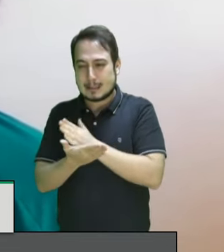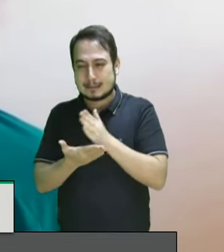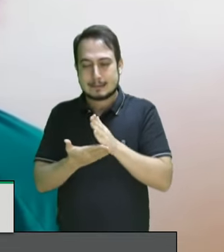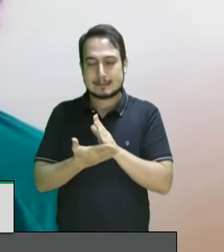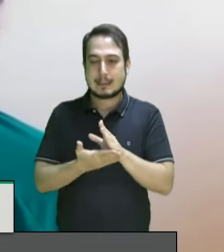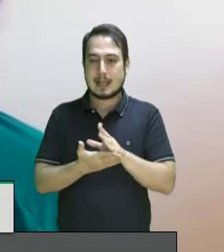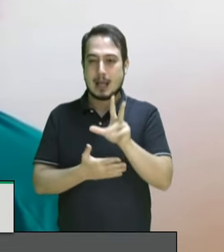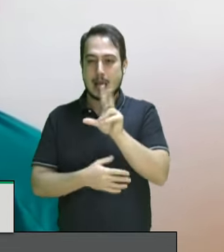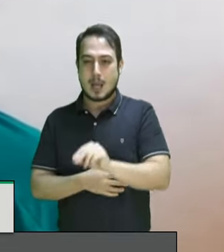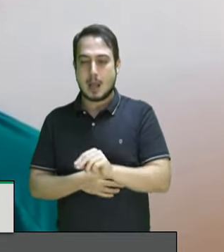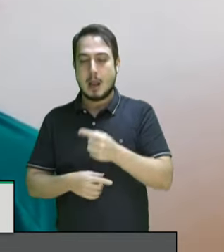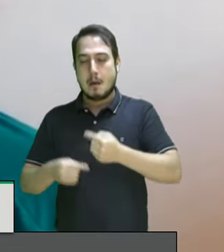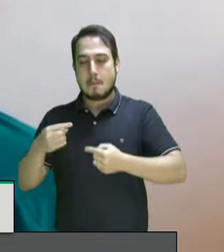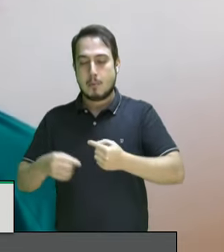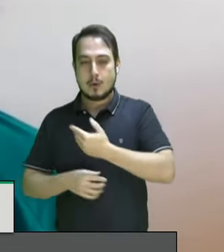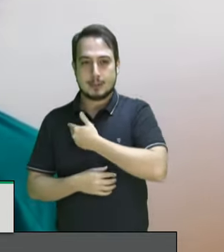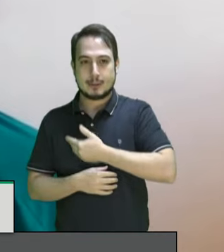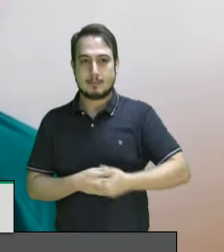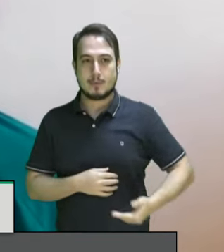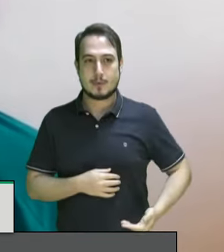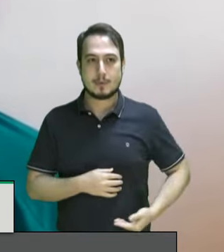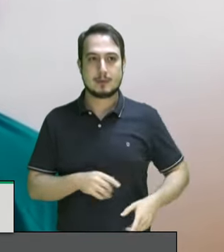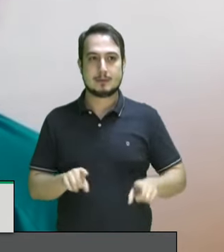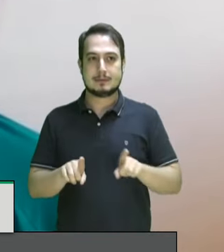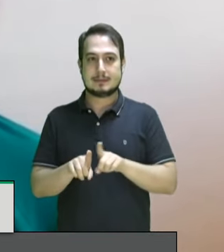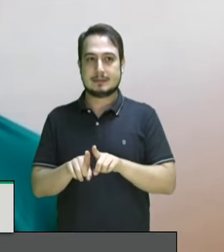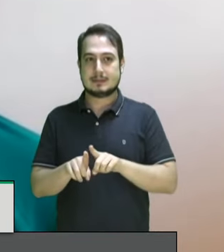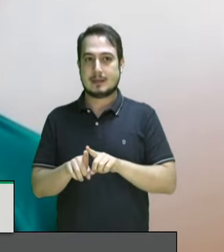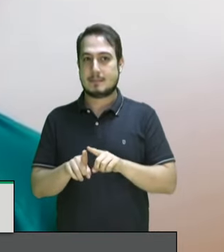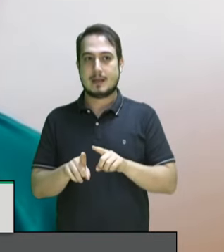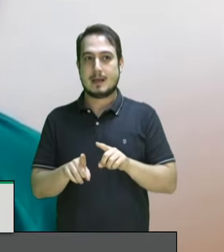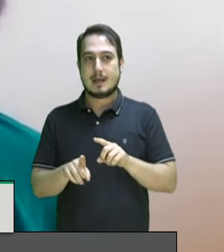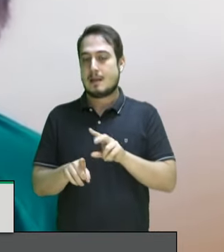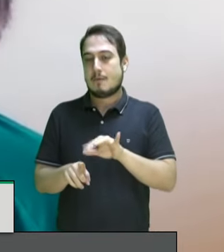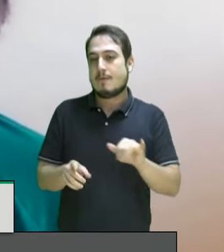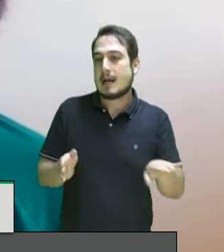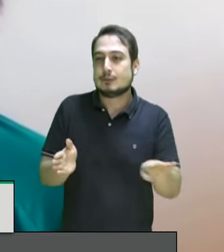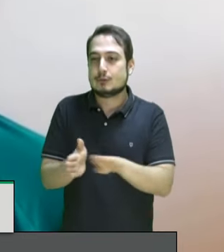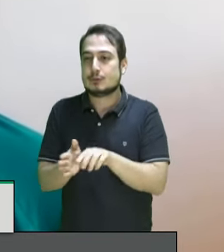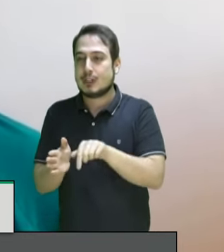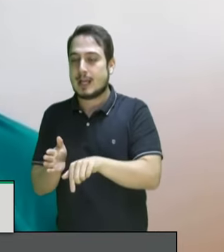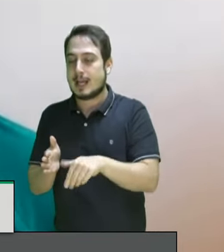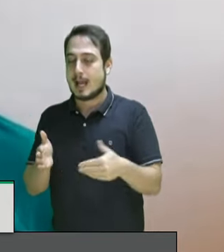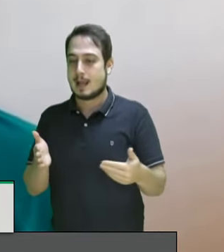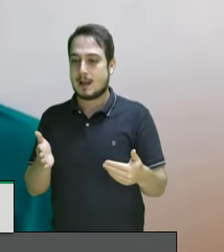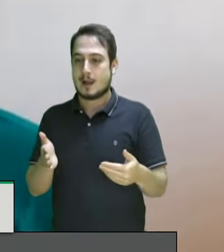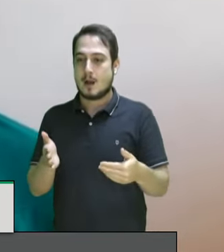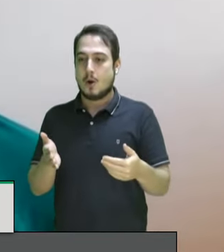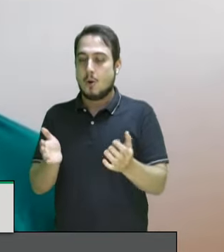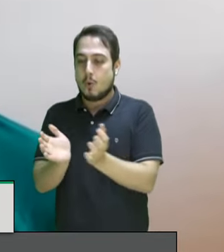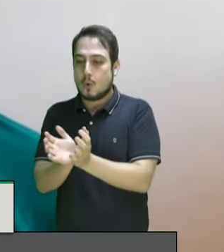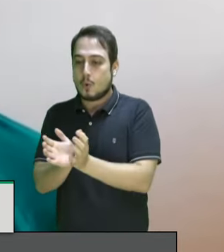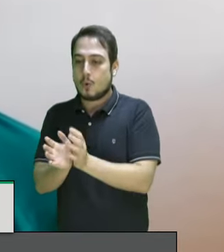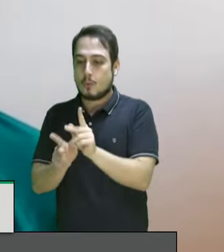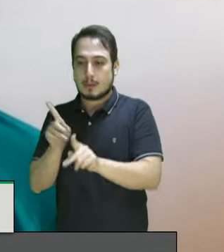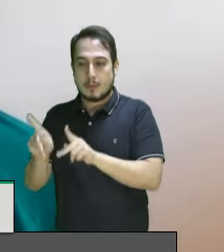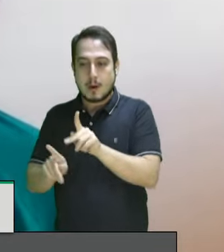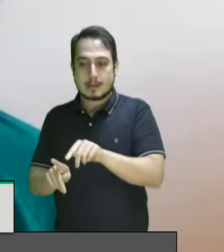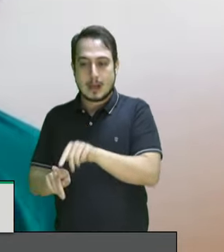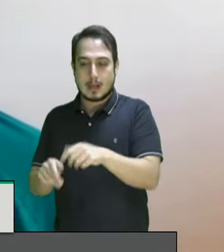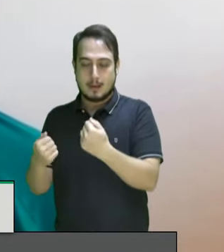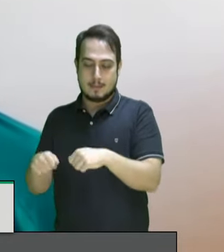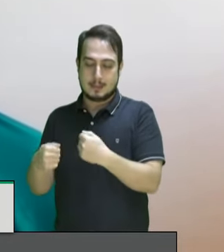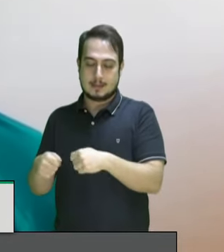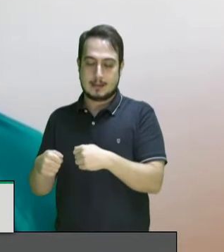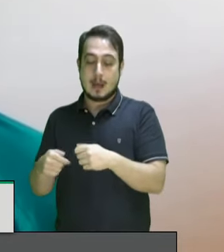negadas. As políticas públicas muitas vezes elas não atingem, não atingem o conjunto da população. Em